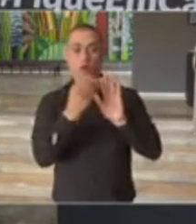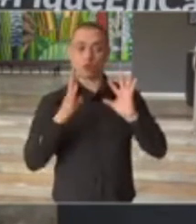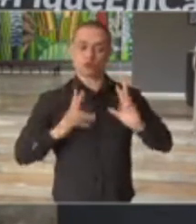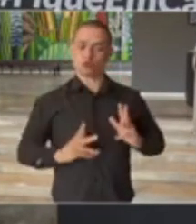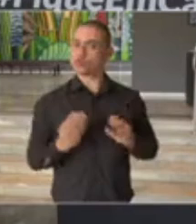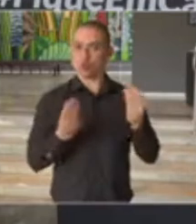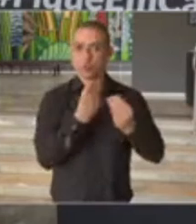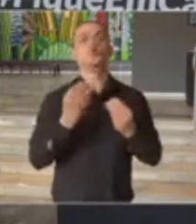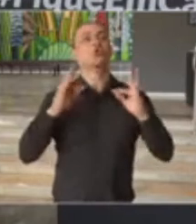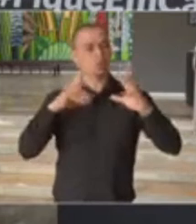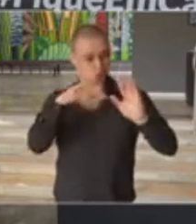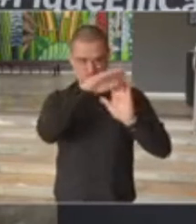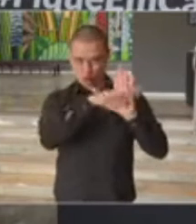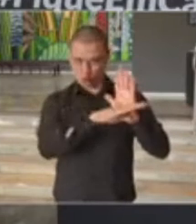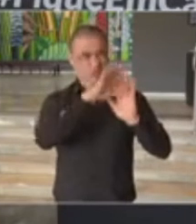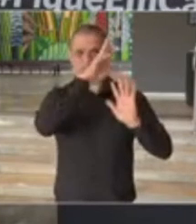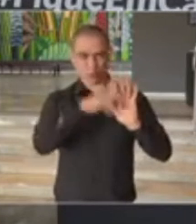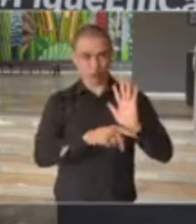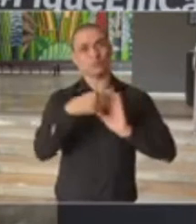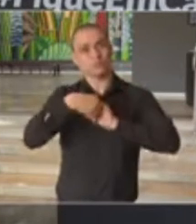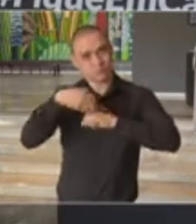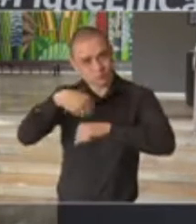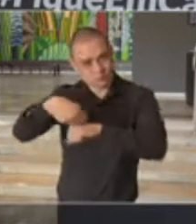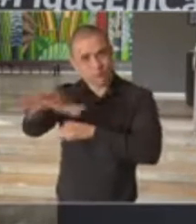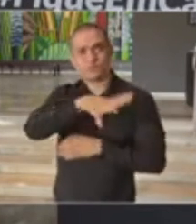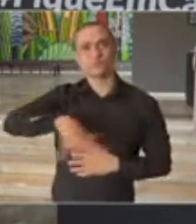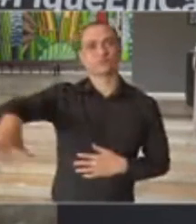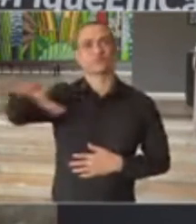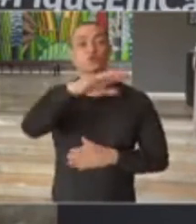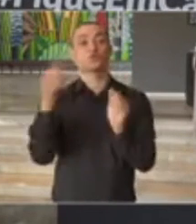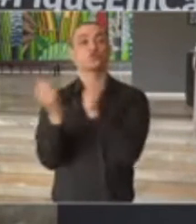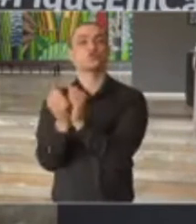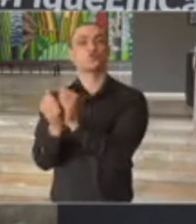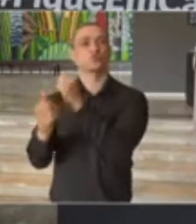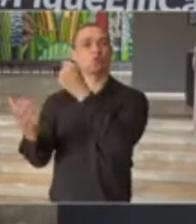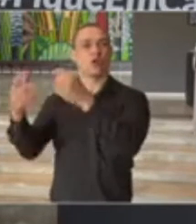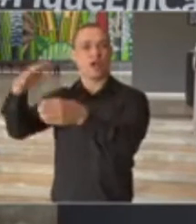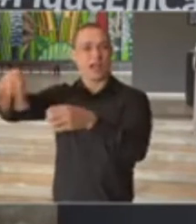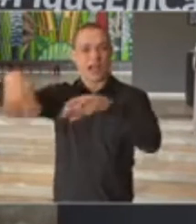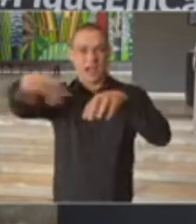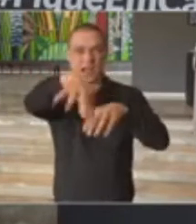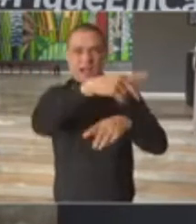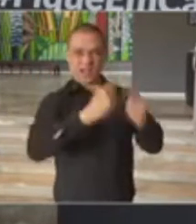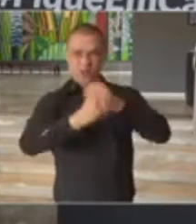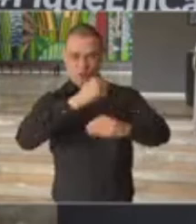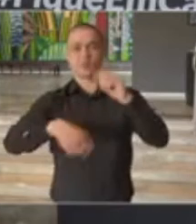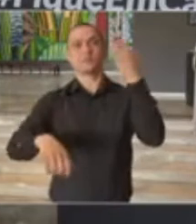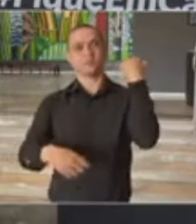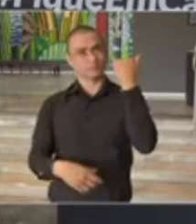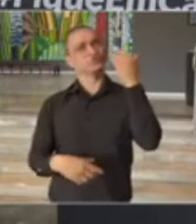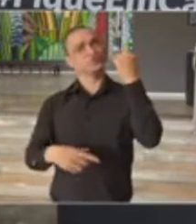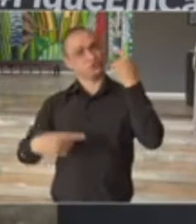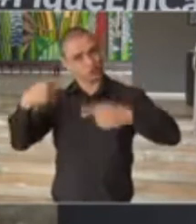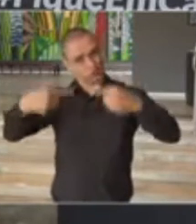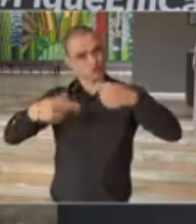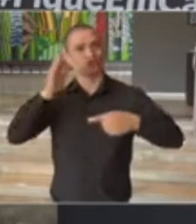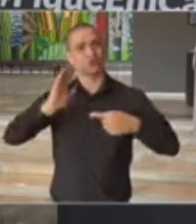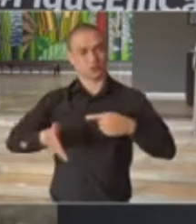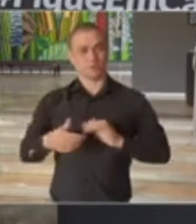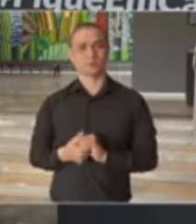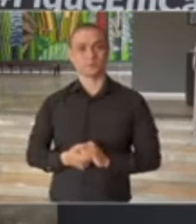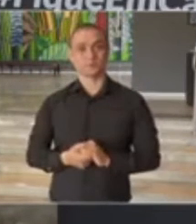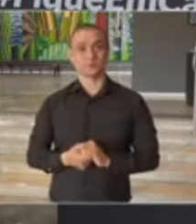disponibilizados com base no diálogo realizado com os setores nas últimas semanas. A velocidade